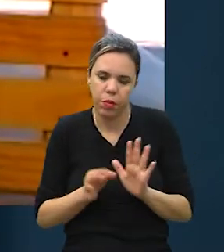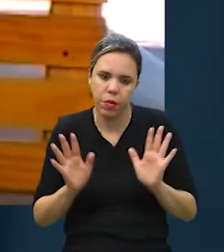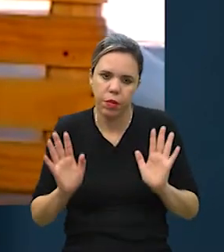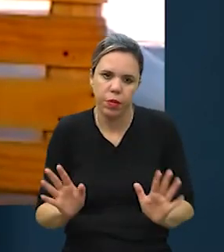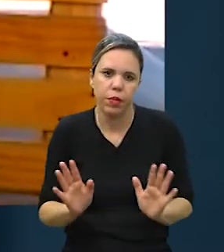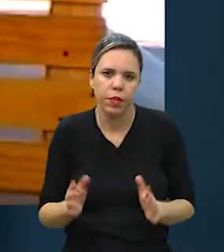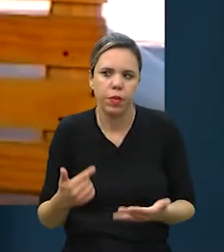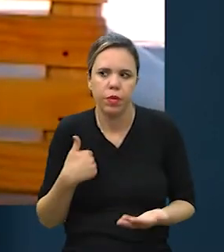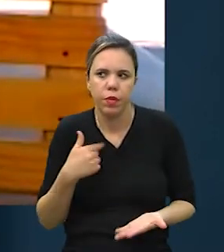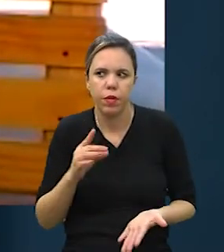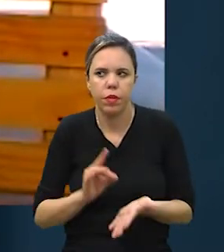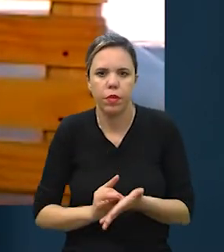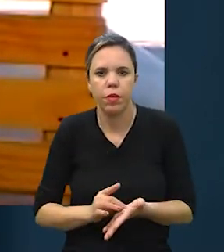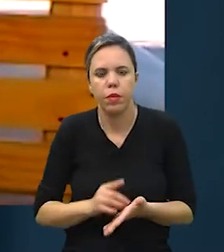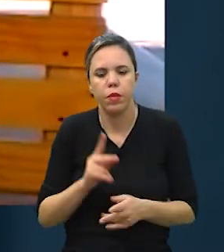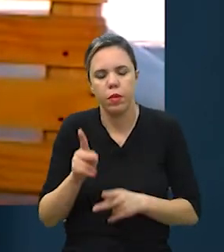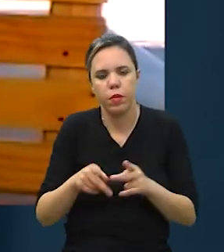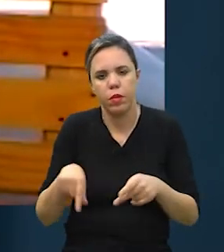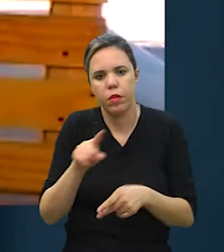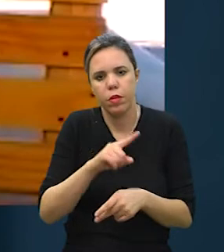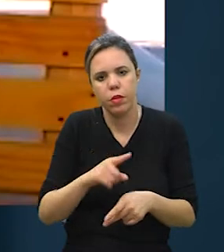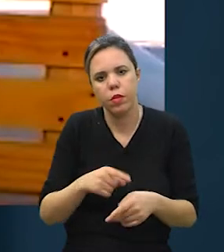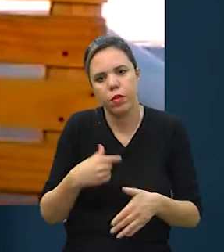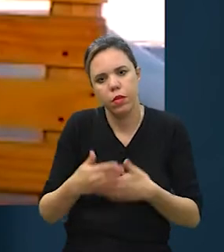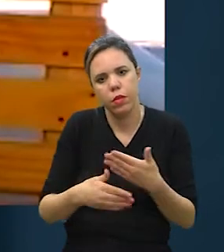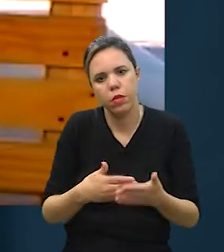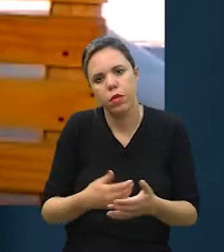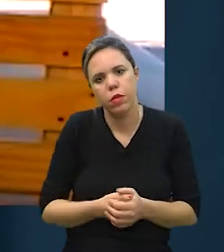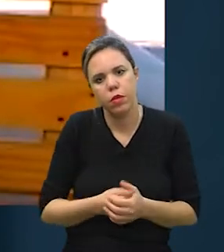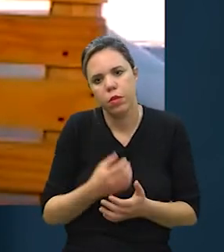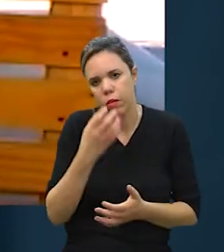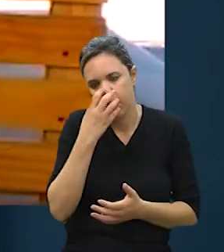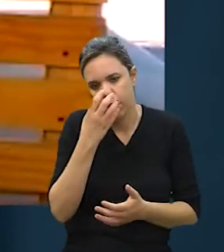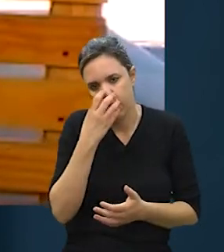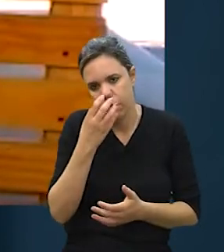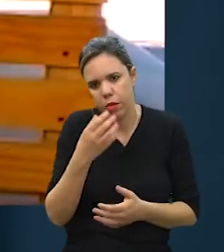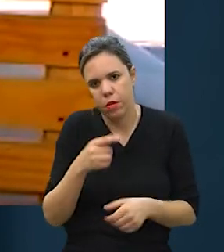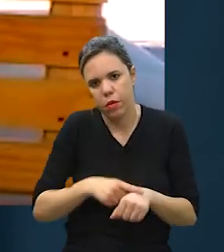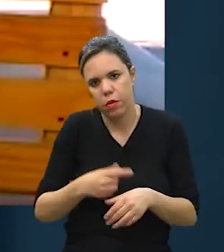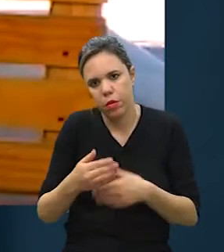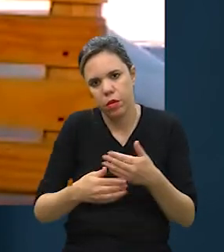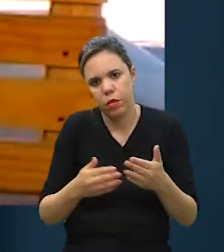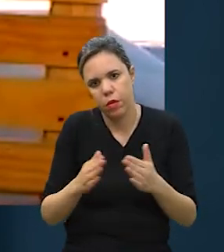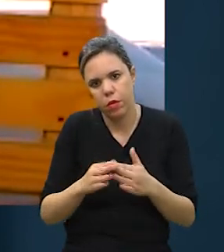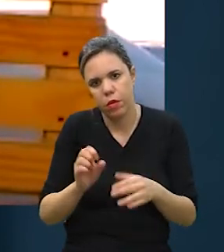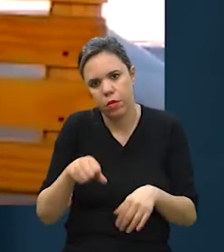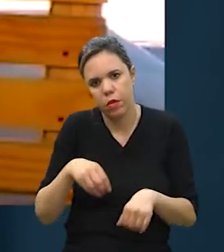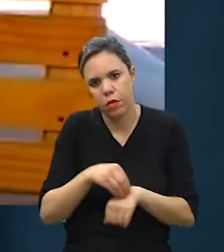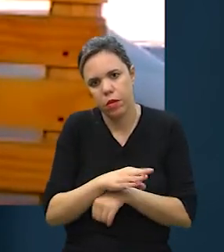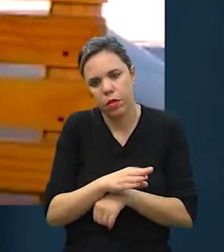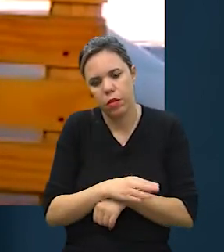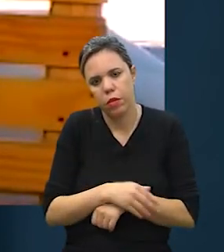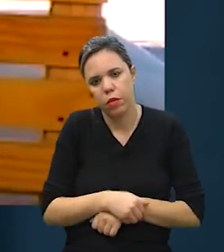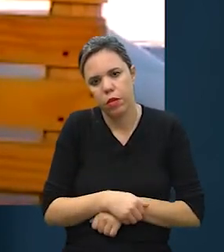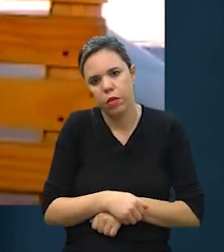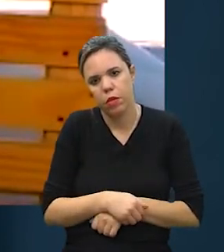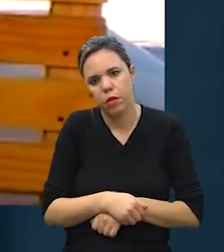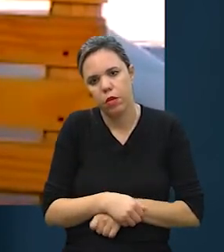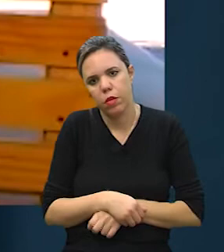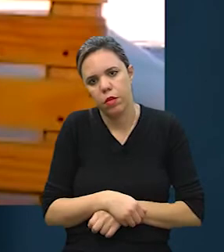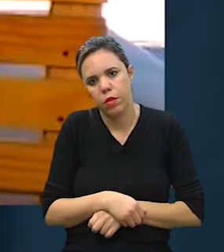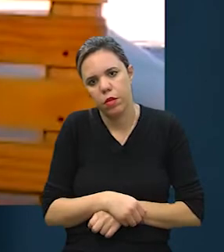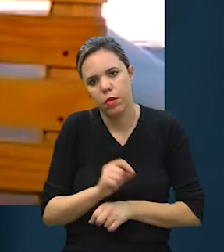meu ponto de vista, o fato de as pessoas estarem ficando com os cachorros mais tempo em casa sim trouxe uma visão